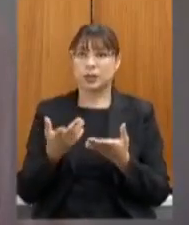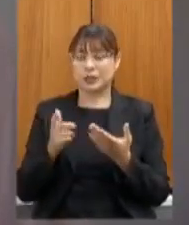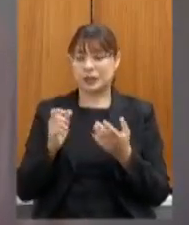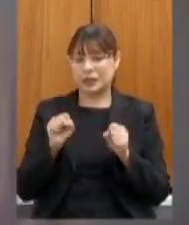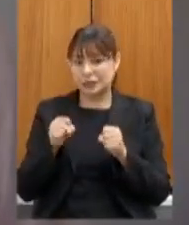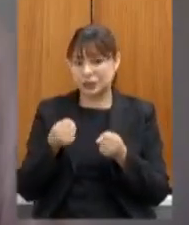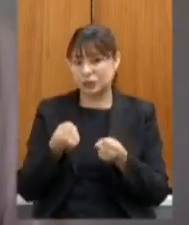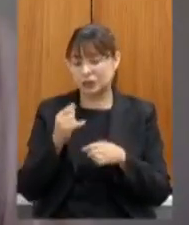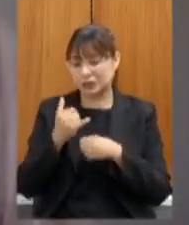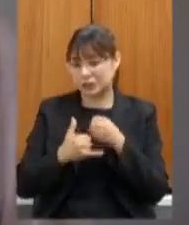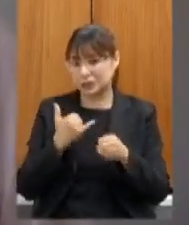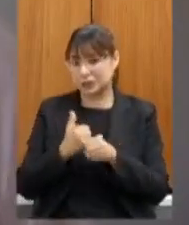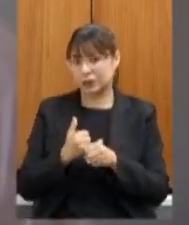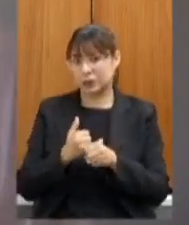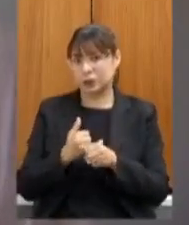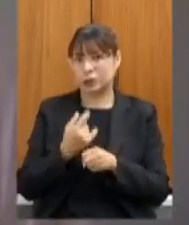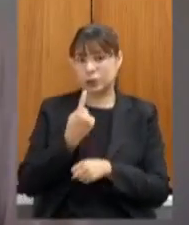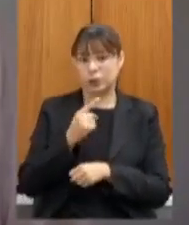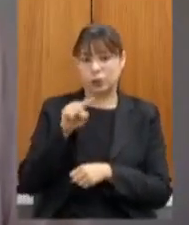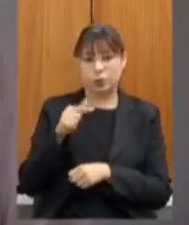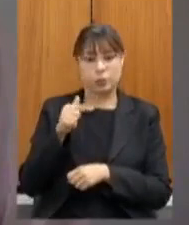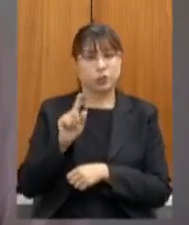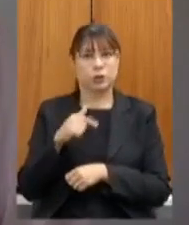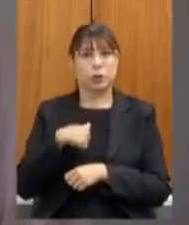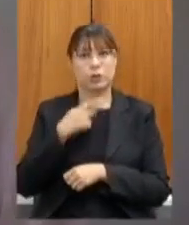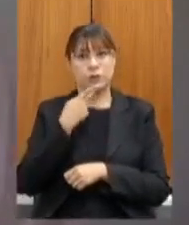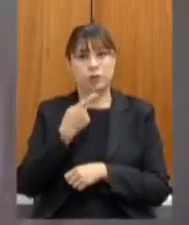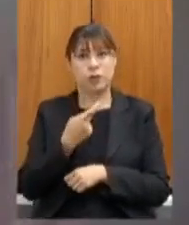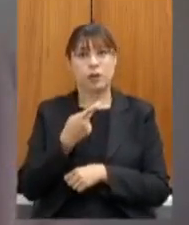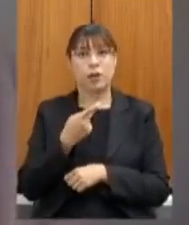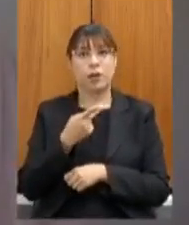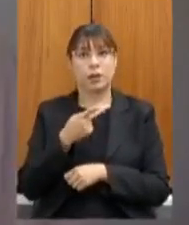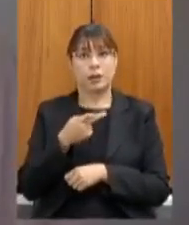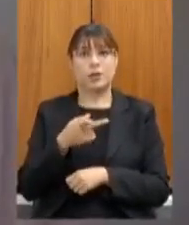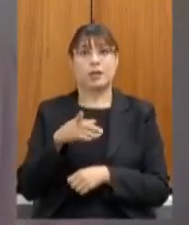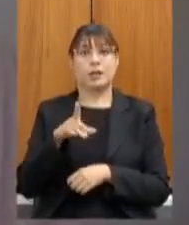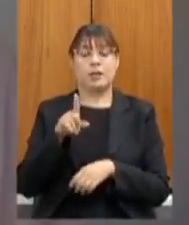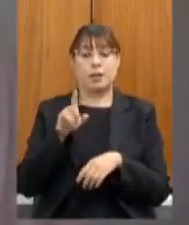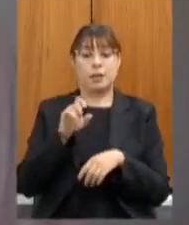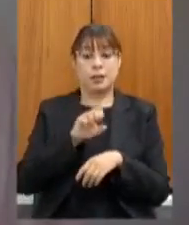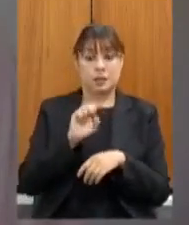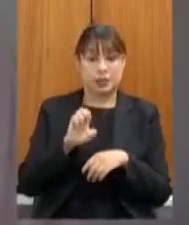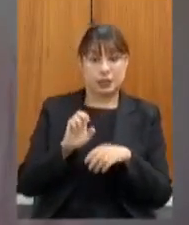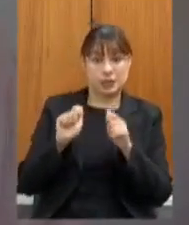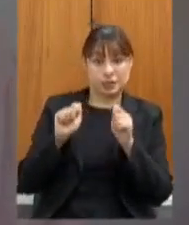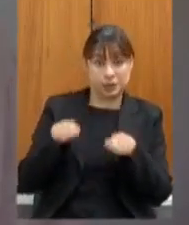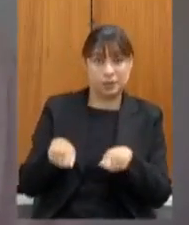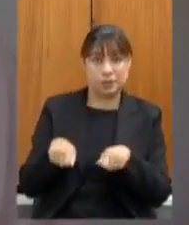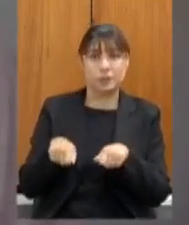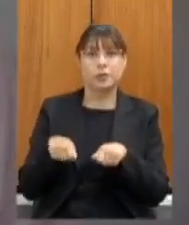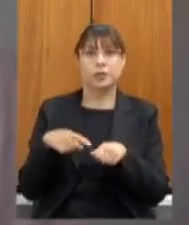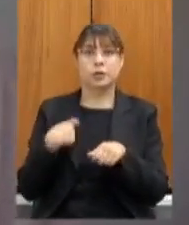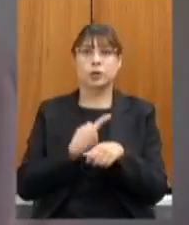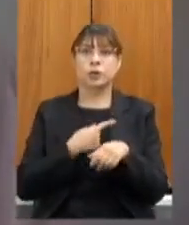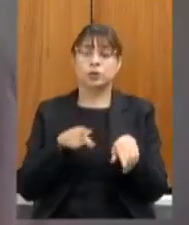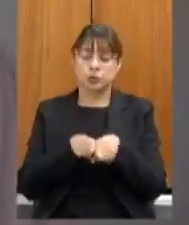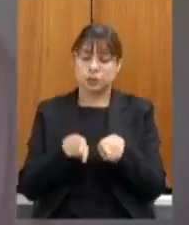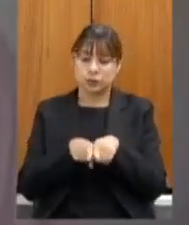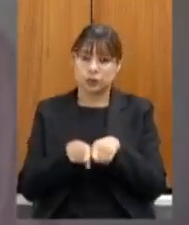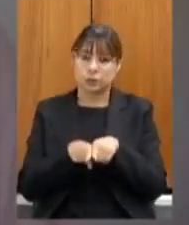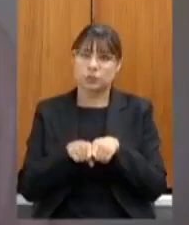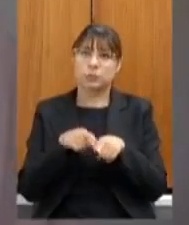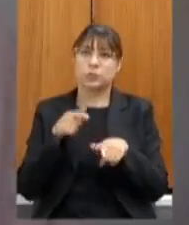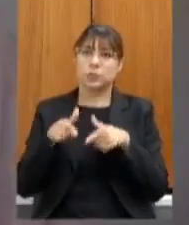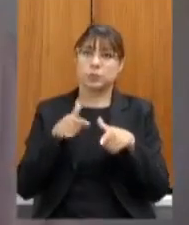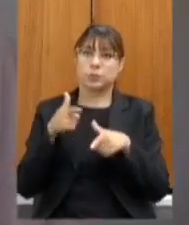garantia dessa internet para 1.7 o que eu disse é que havendo condição e a gente vem trabalhando também nesse processo tivemos